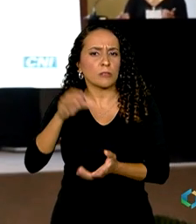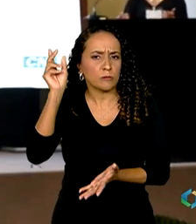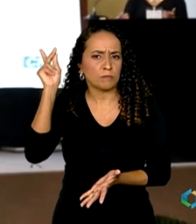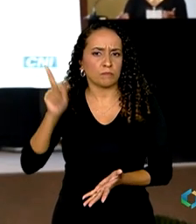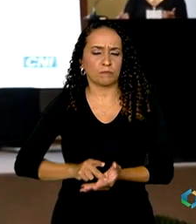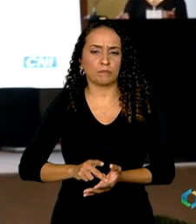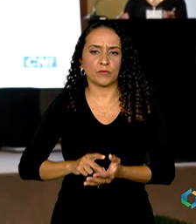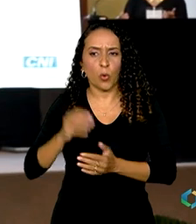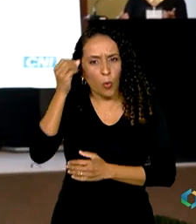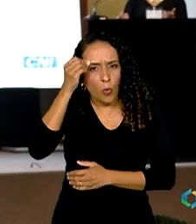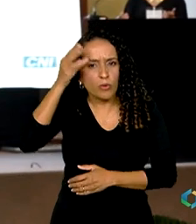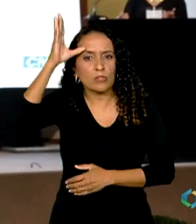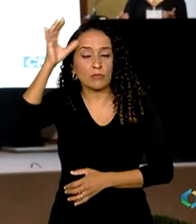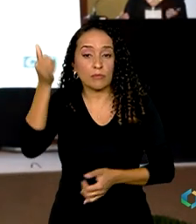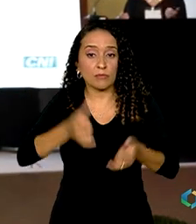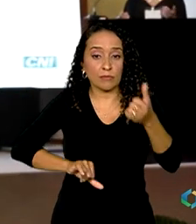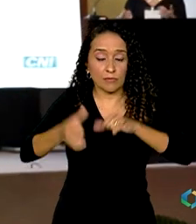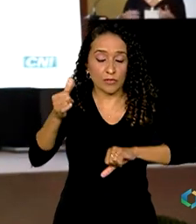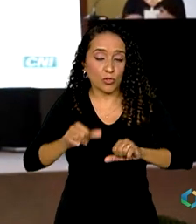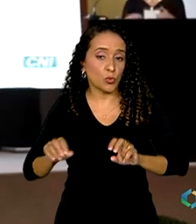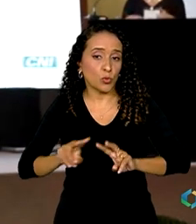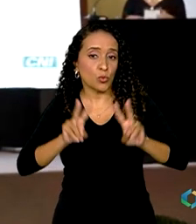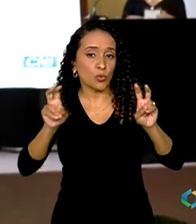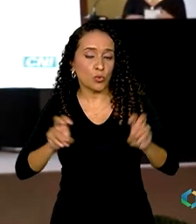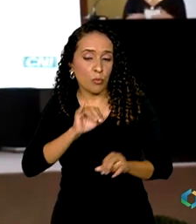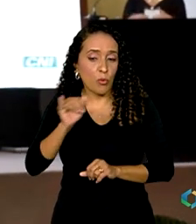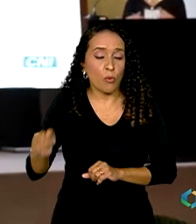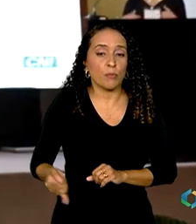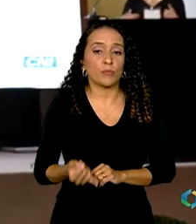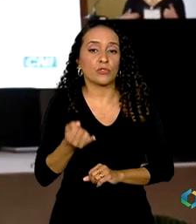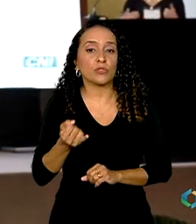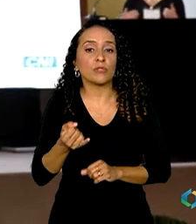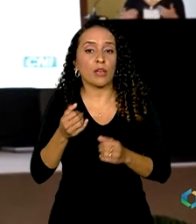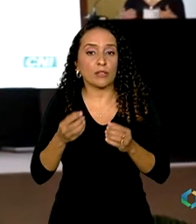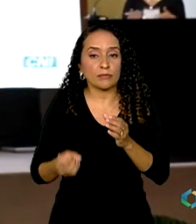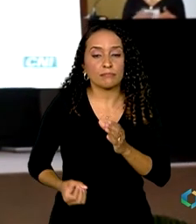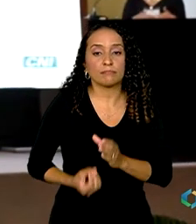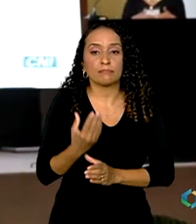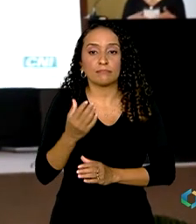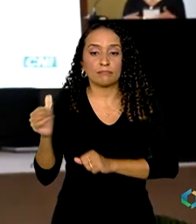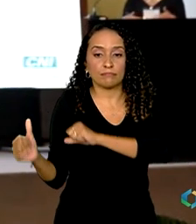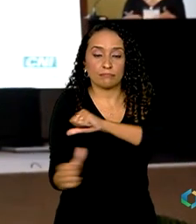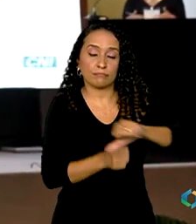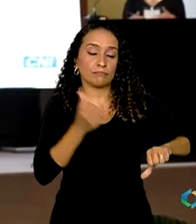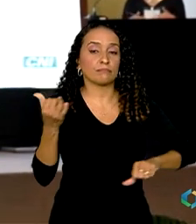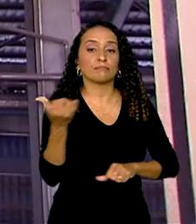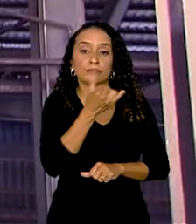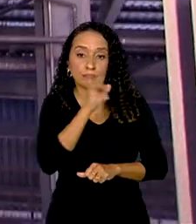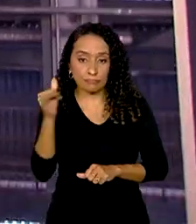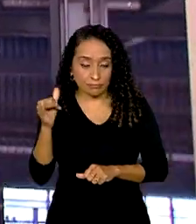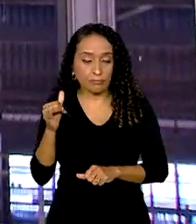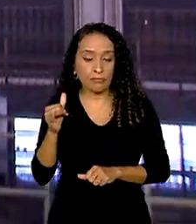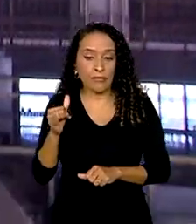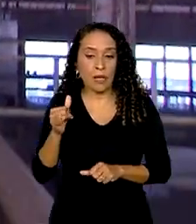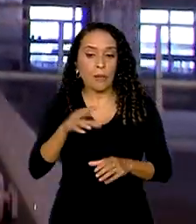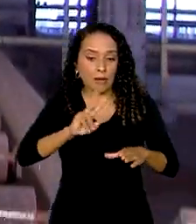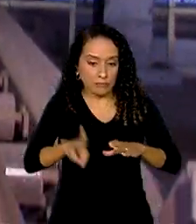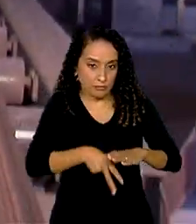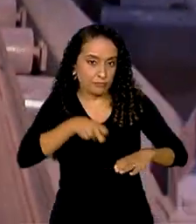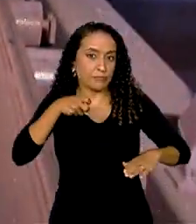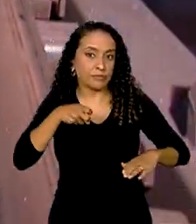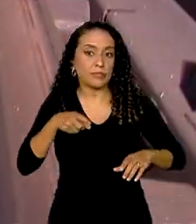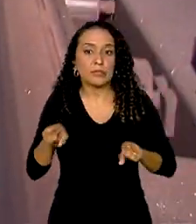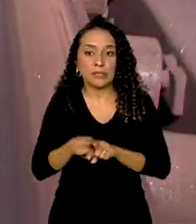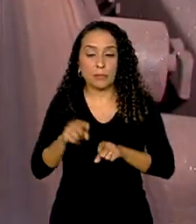conhecimento e a avaliação sobre as oportunidades criadas pela Transição Energética para a mineração